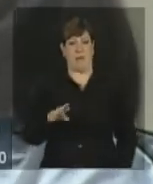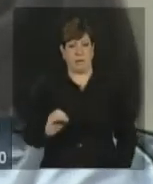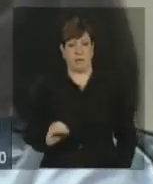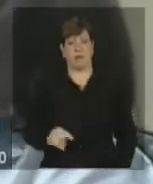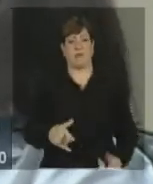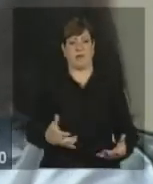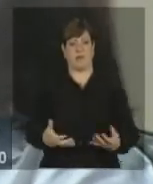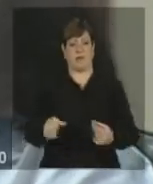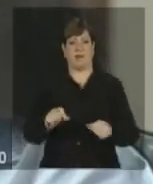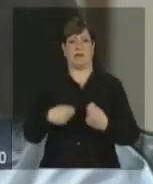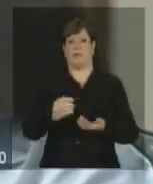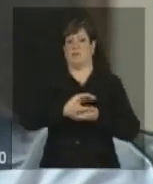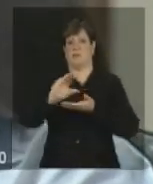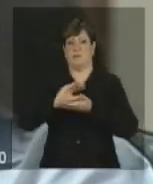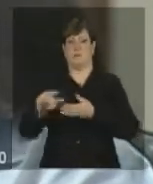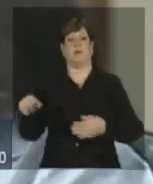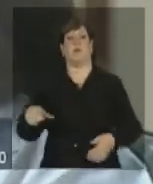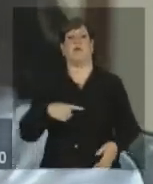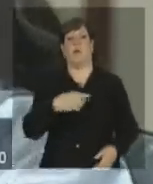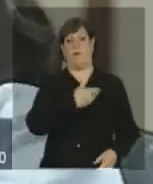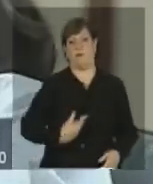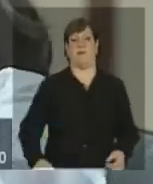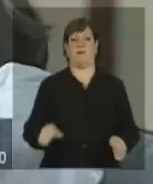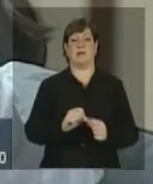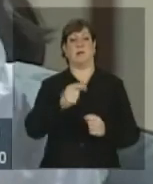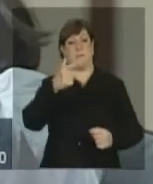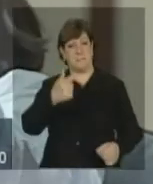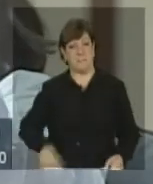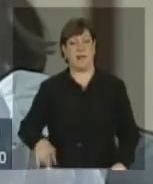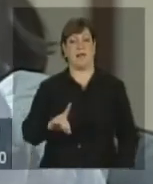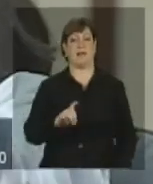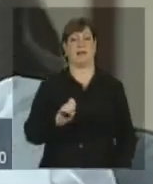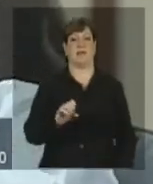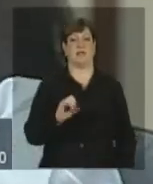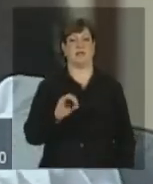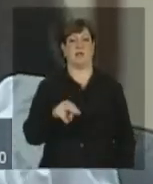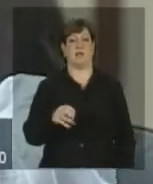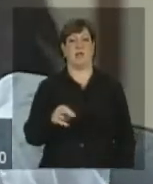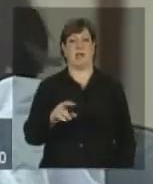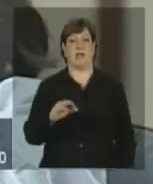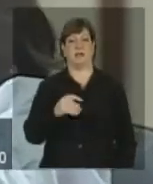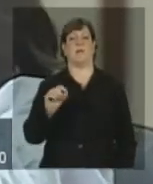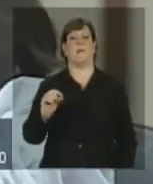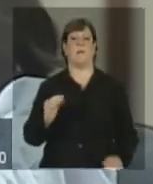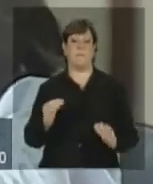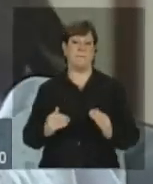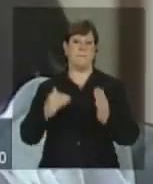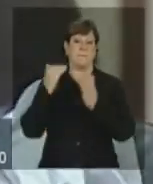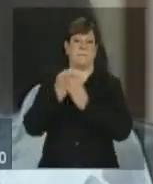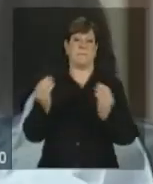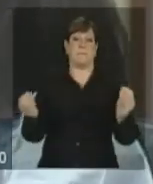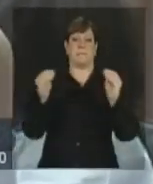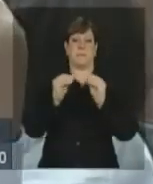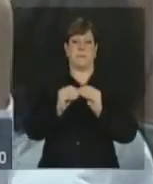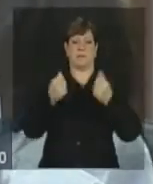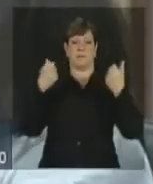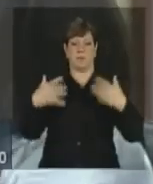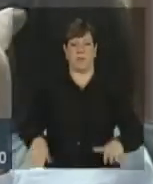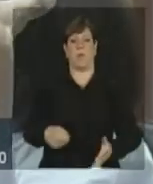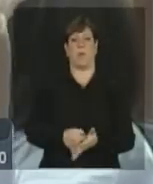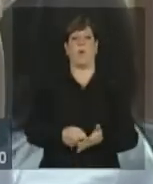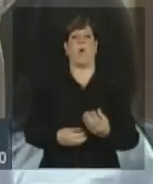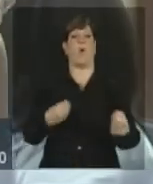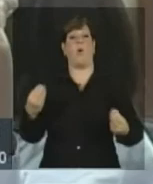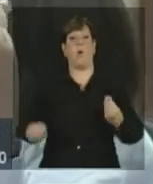e o governo vai fazer mais desoneração. Então, considerando essas três questões, mais as despesas obrigatórias, como é que o senhor